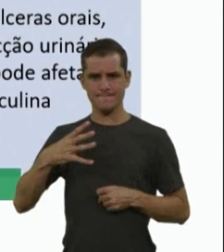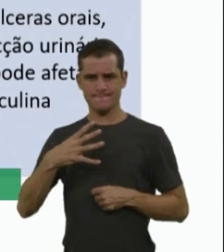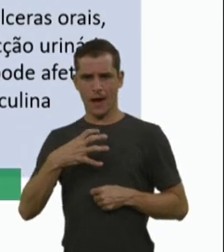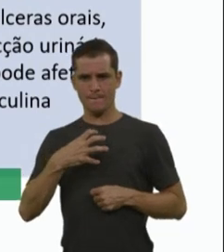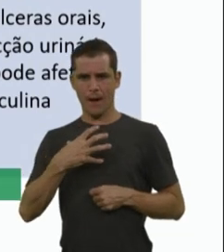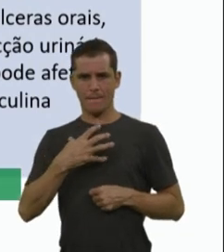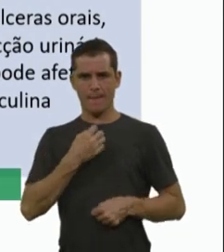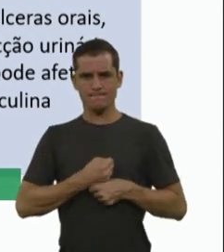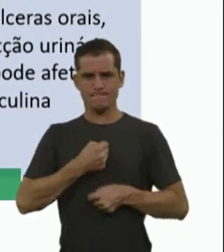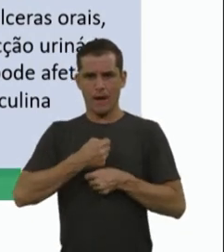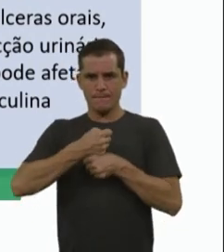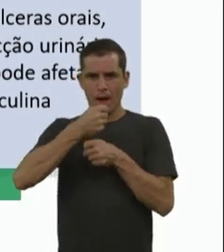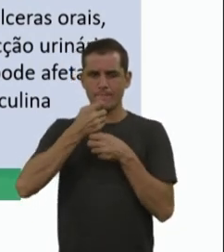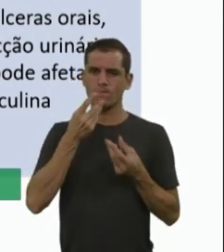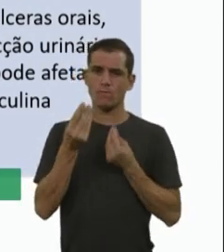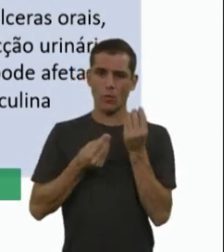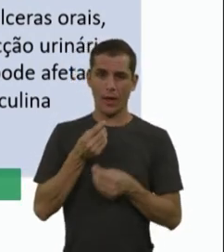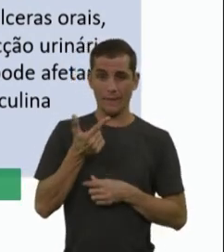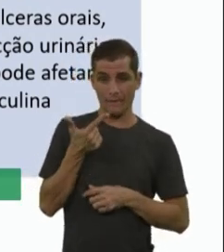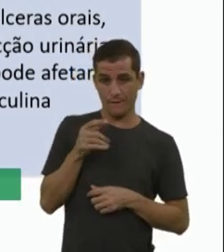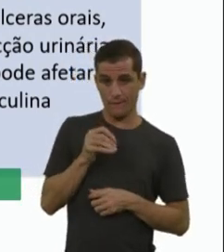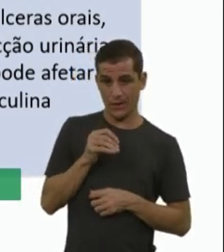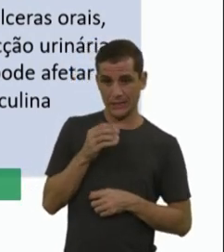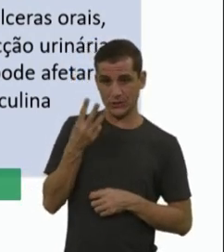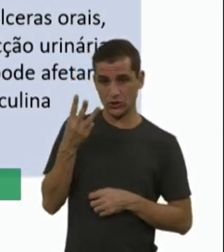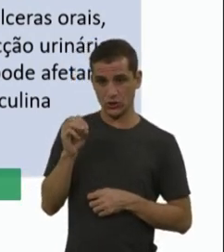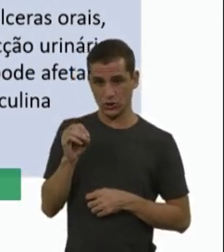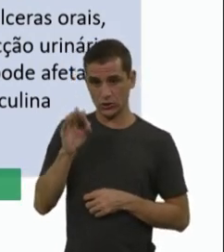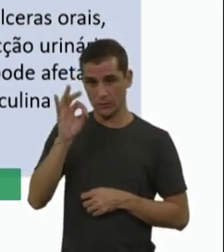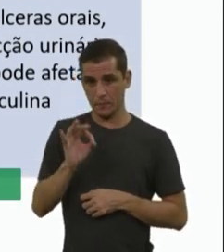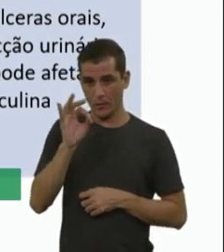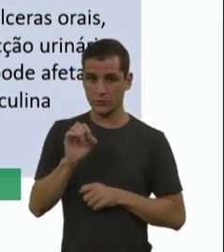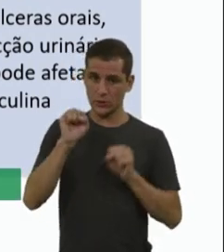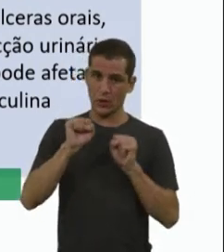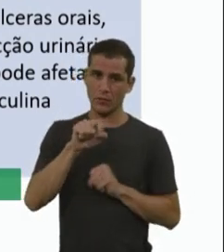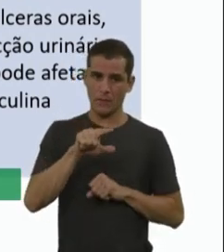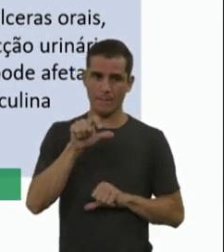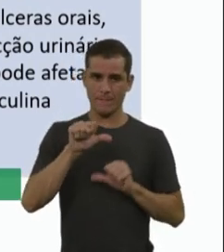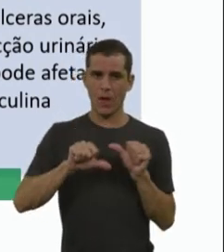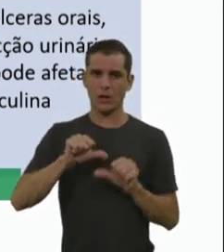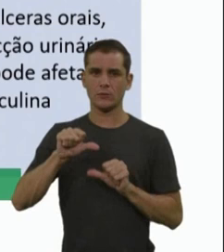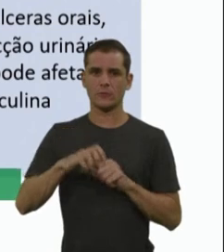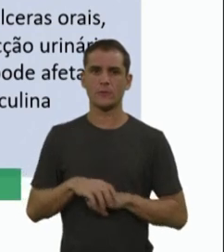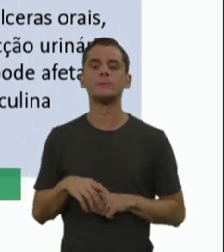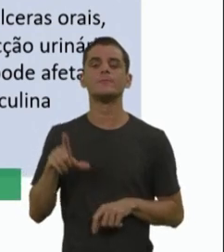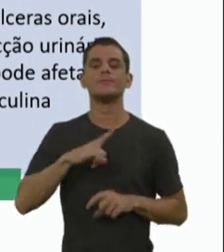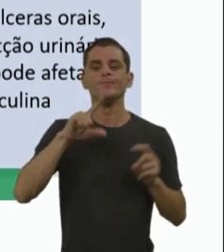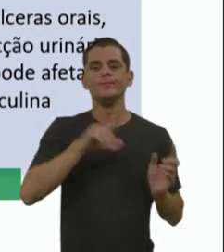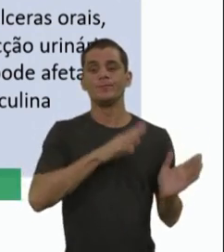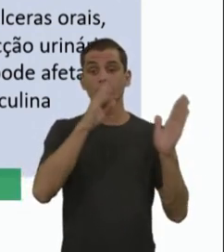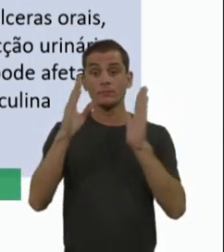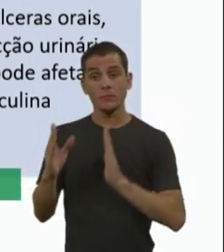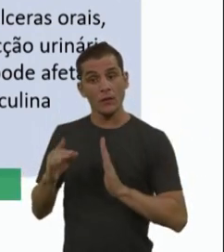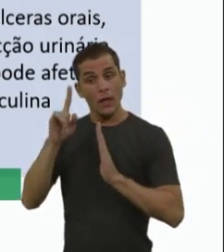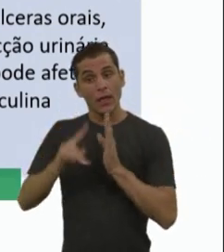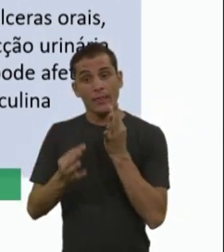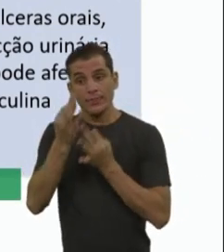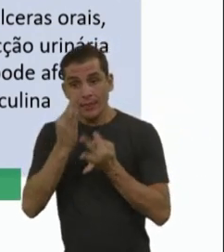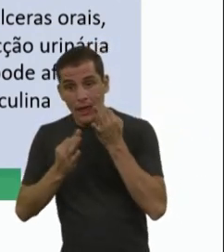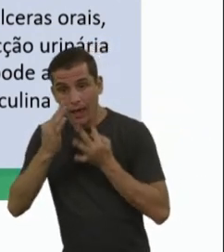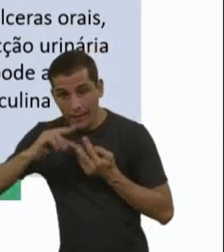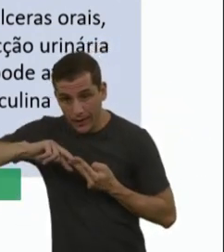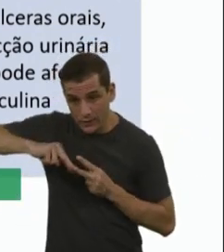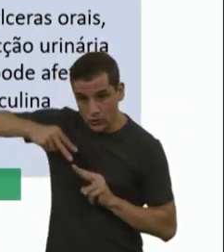podem ter reações secundárias às pênis. O outro medicamento, então, que é a terapia genética, esse a gente tem que ter